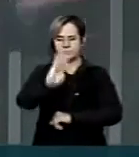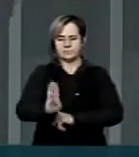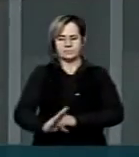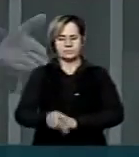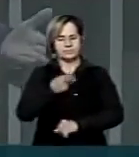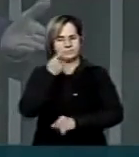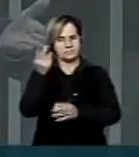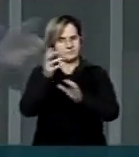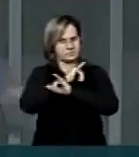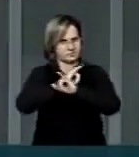registro com muita alegria.